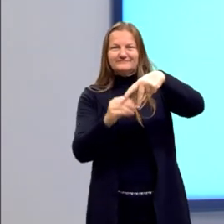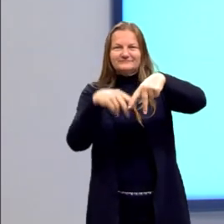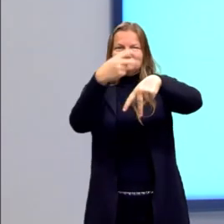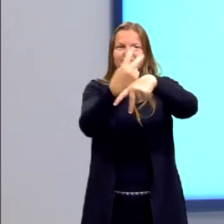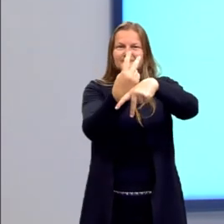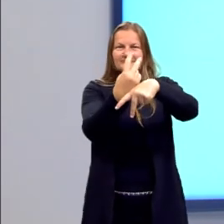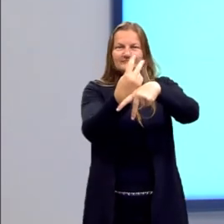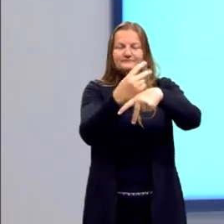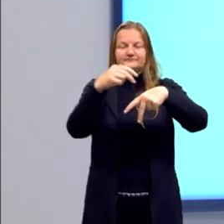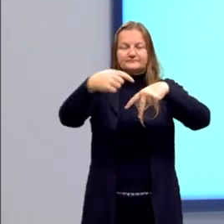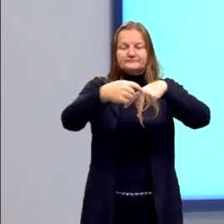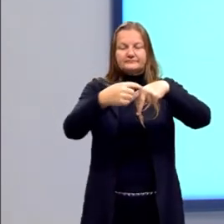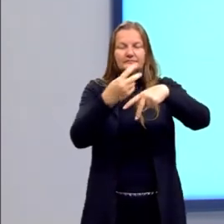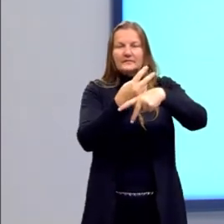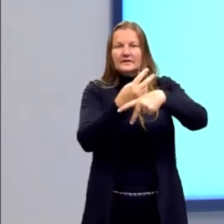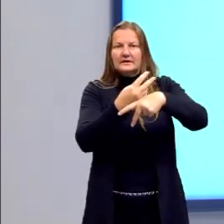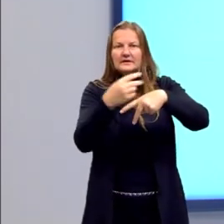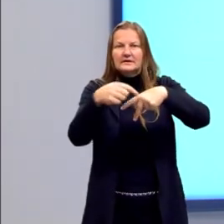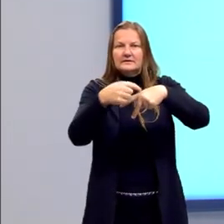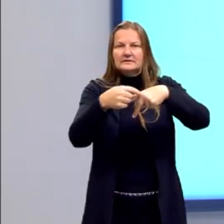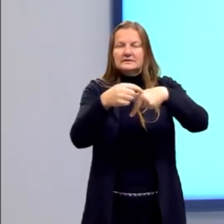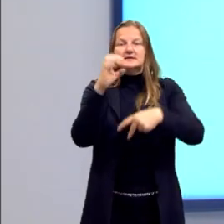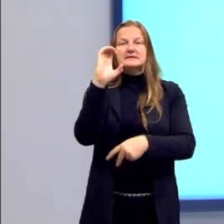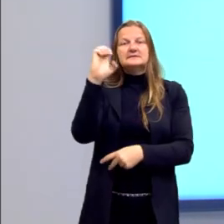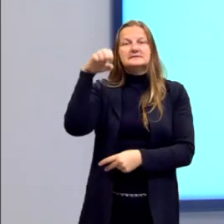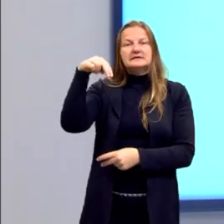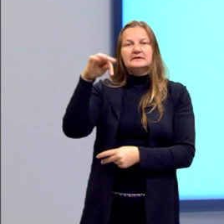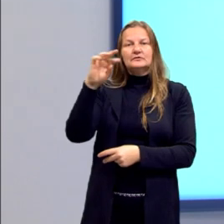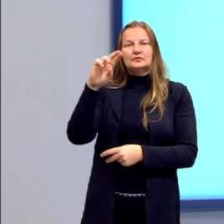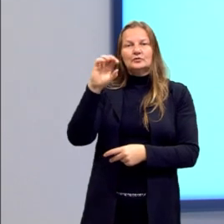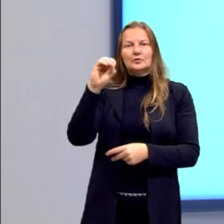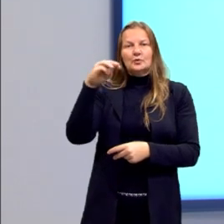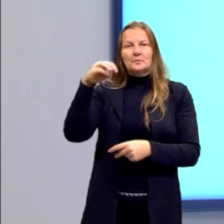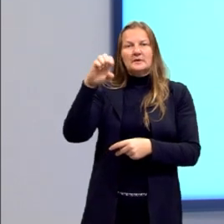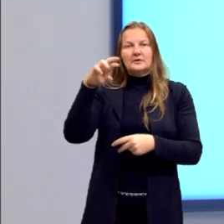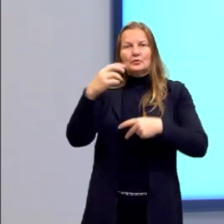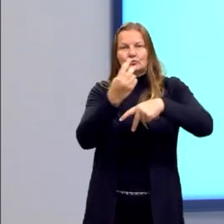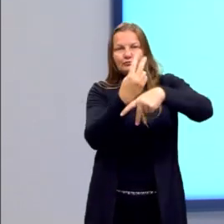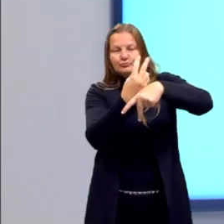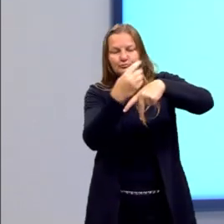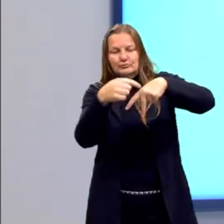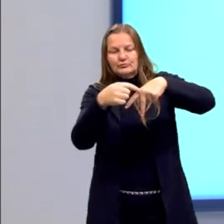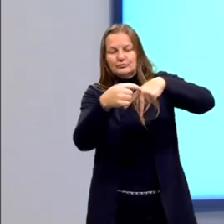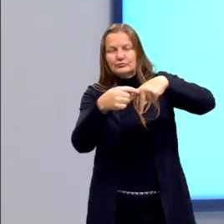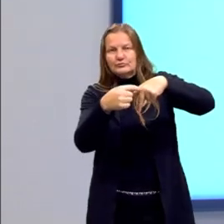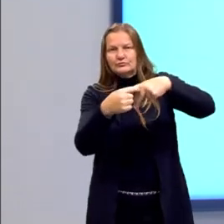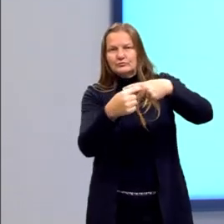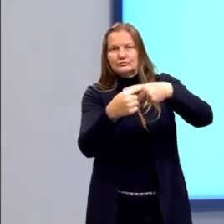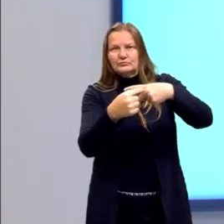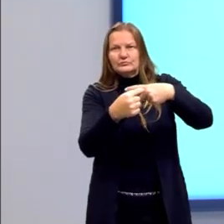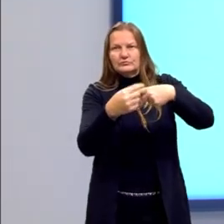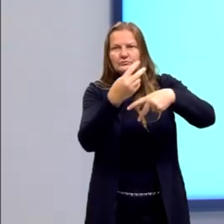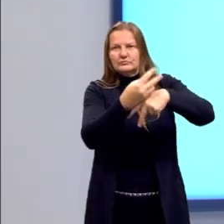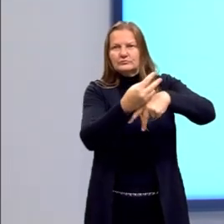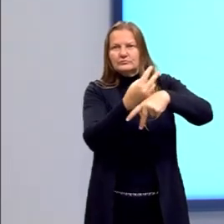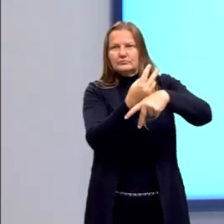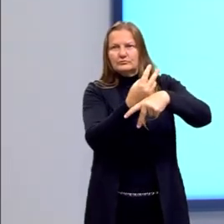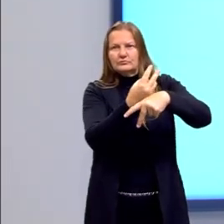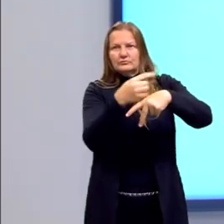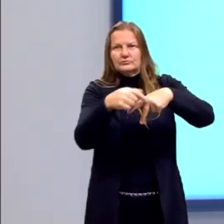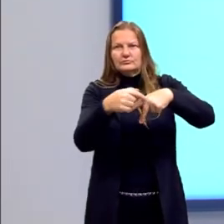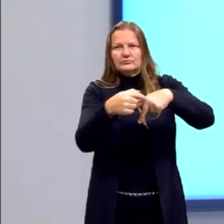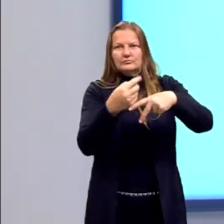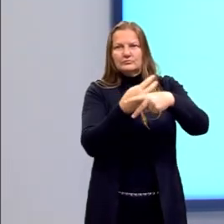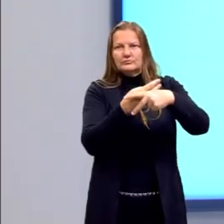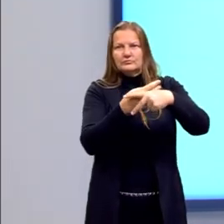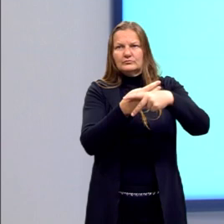centrômero, que é essa parte mais afinilada, né? Do cromossomo. O que vai... Qual